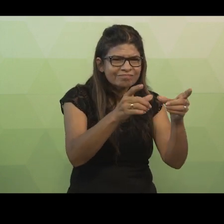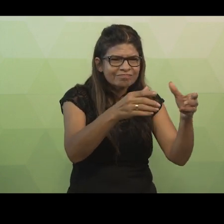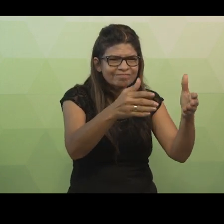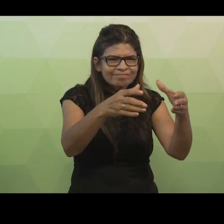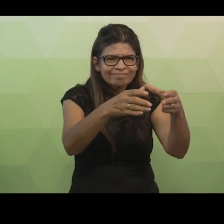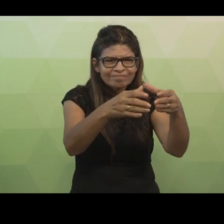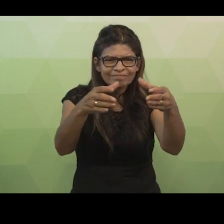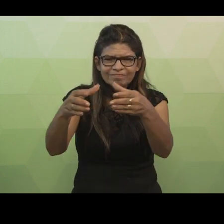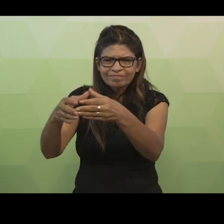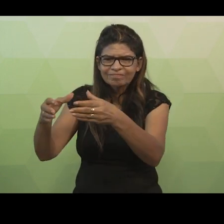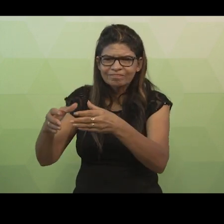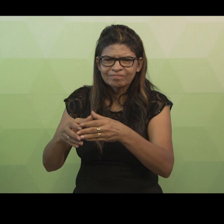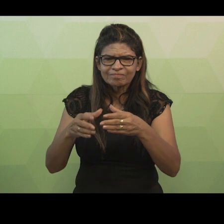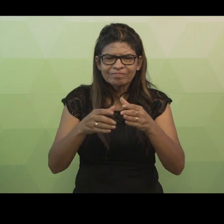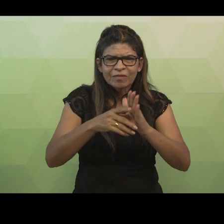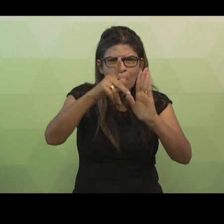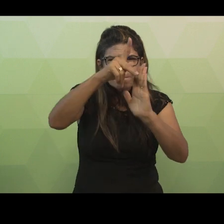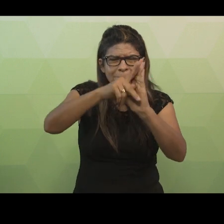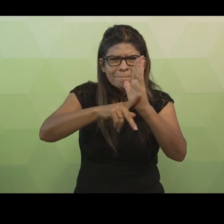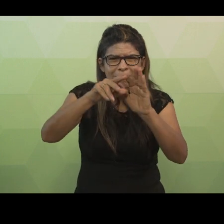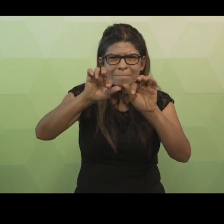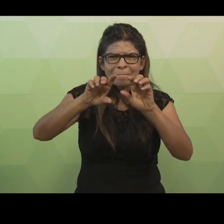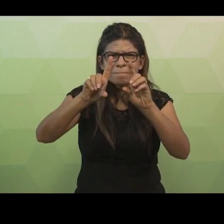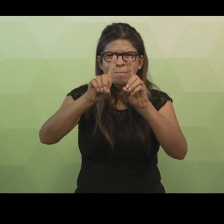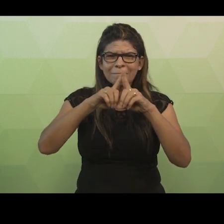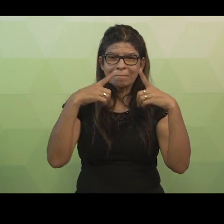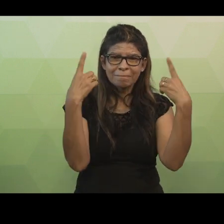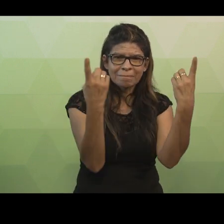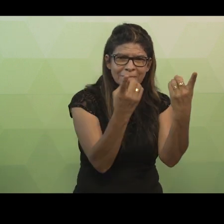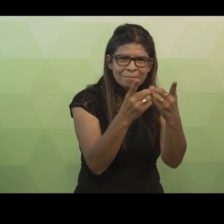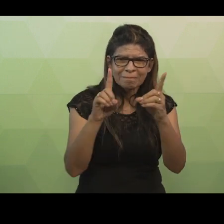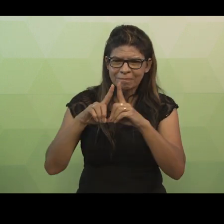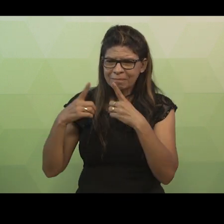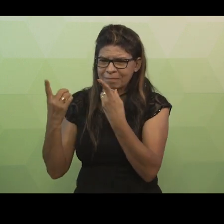informações relevantes para a modelagem do sistema.